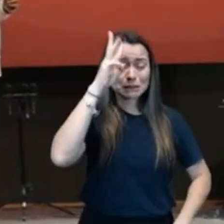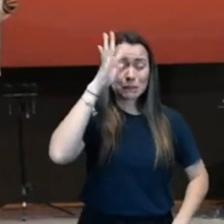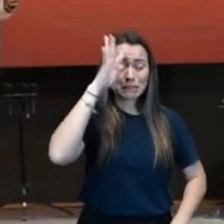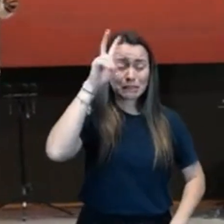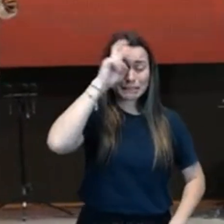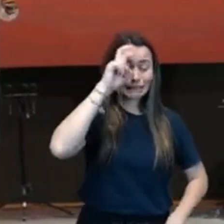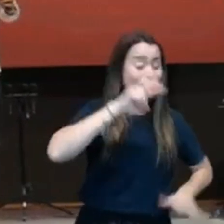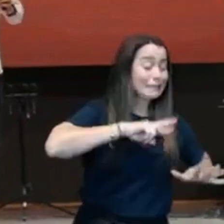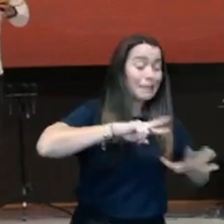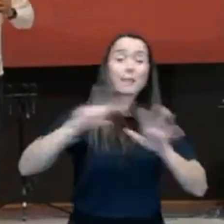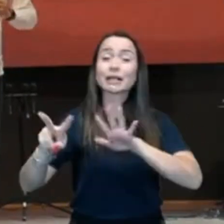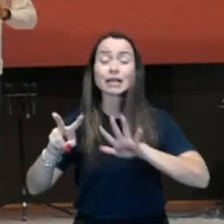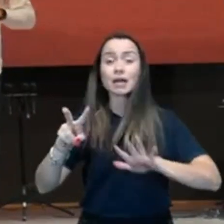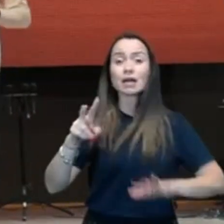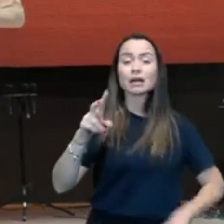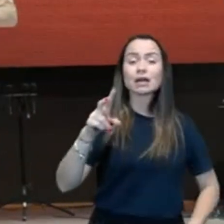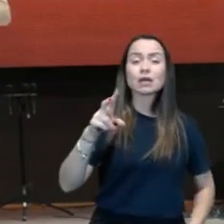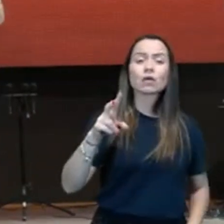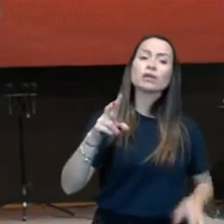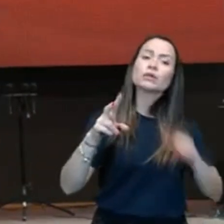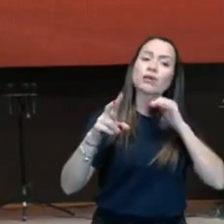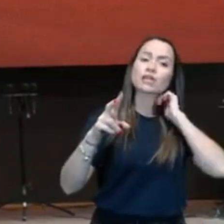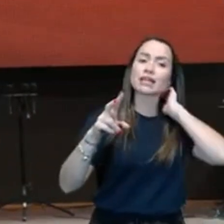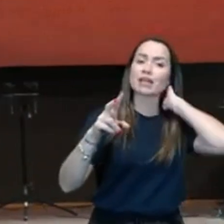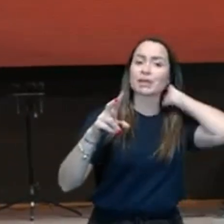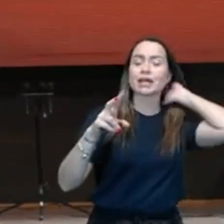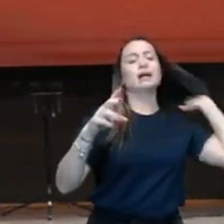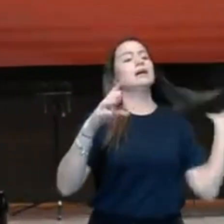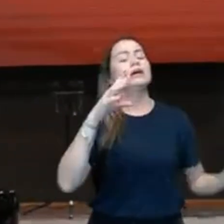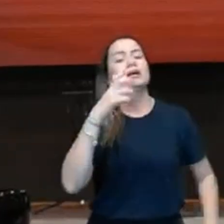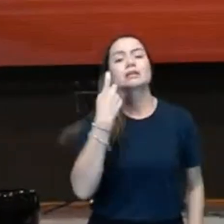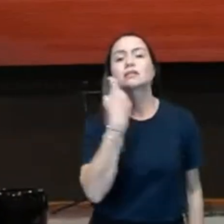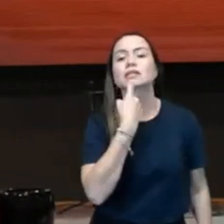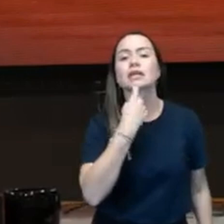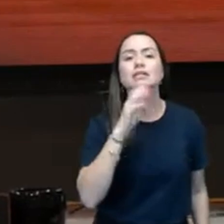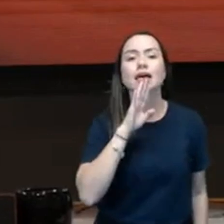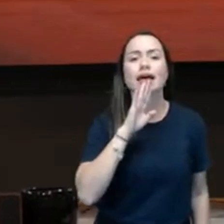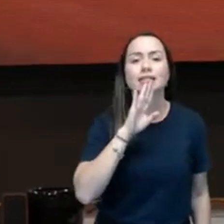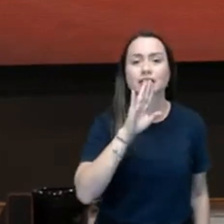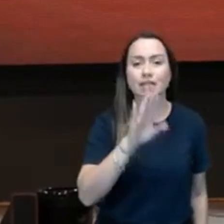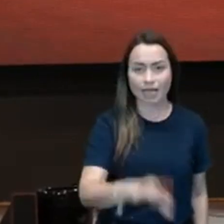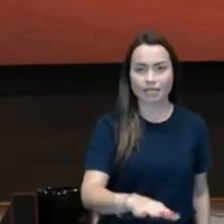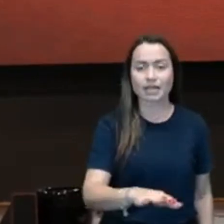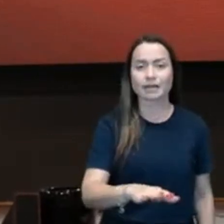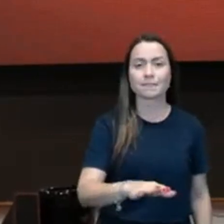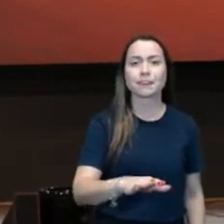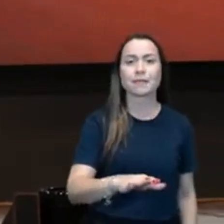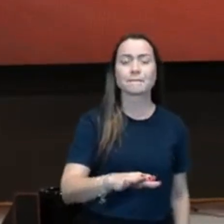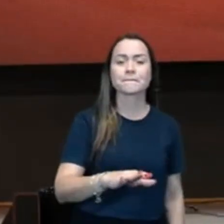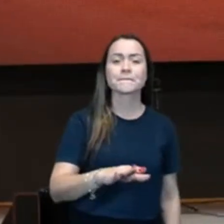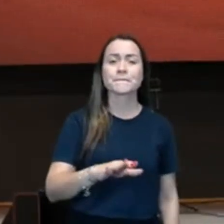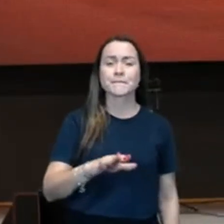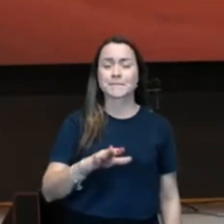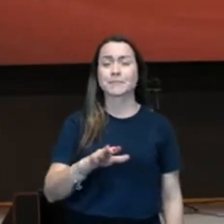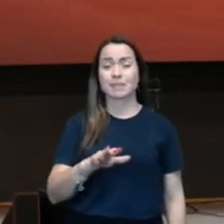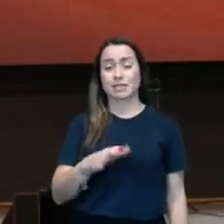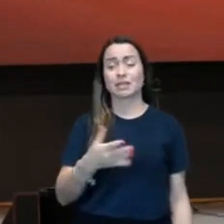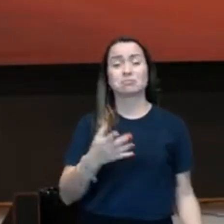coisas que eu tinha, que eu poderia fazer. Mas toda sexta-tarde, o Espírito Santo falou, me obedece, vai lá.